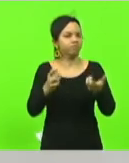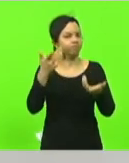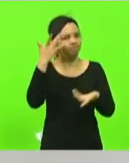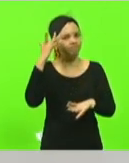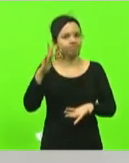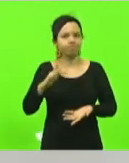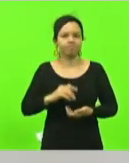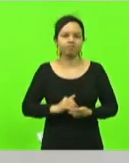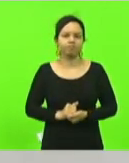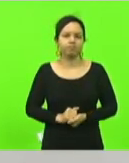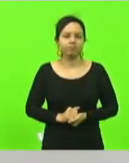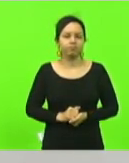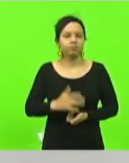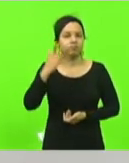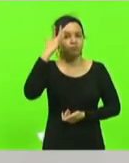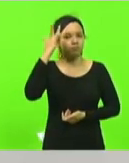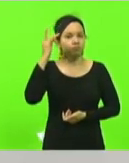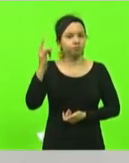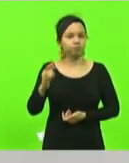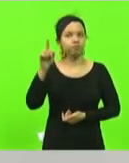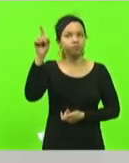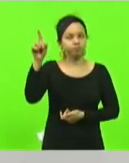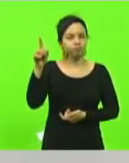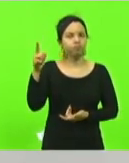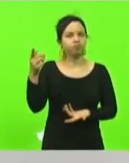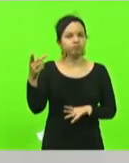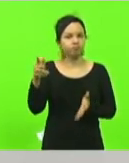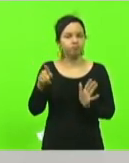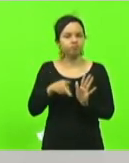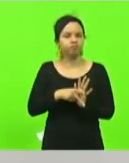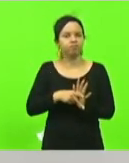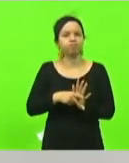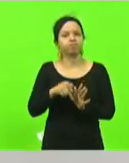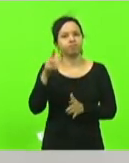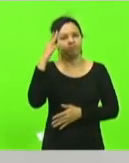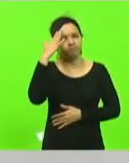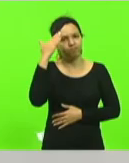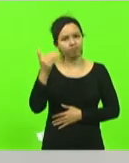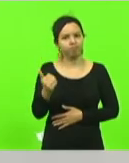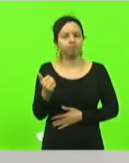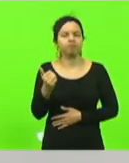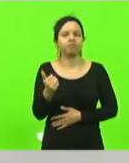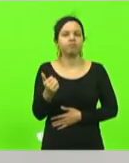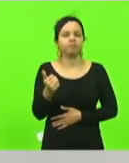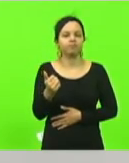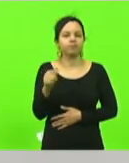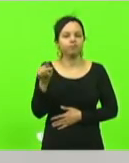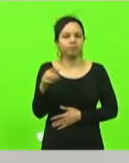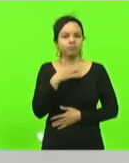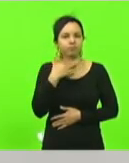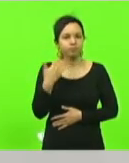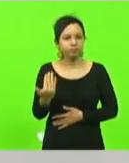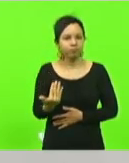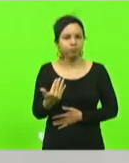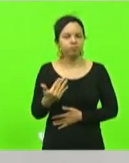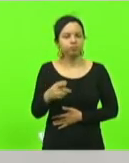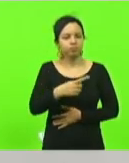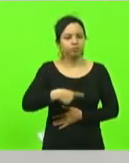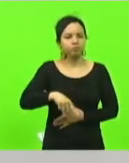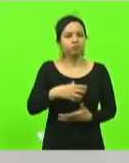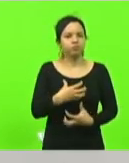o dia de amanhã Deus pertence Samuel partiu mas deixou aqui uma grande saudade